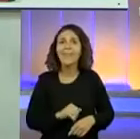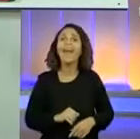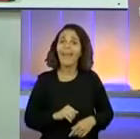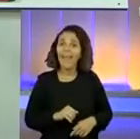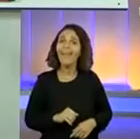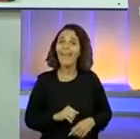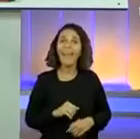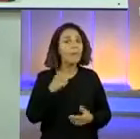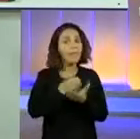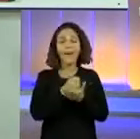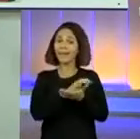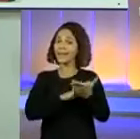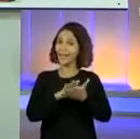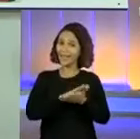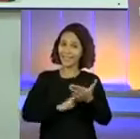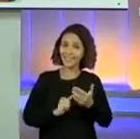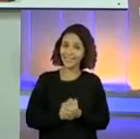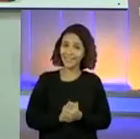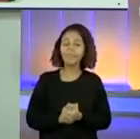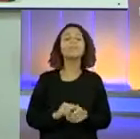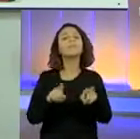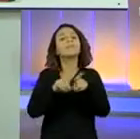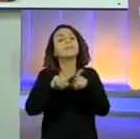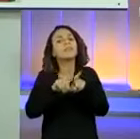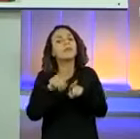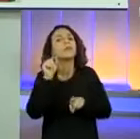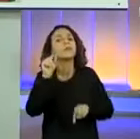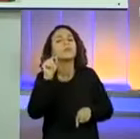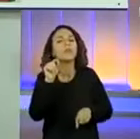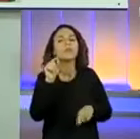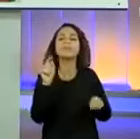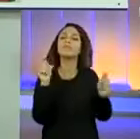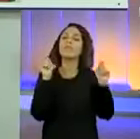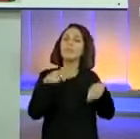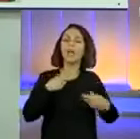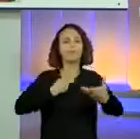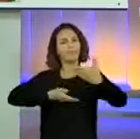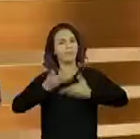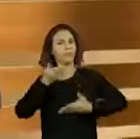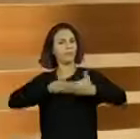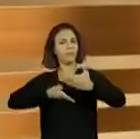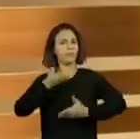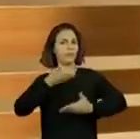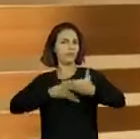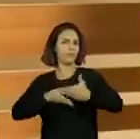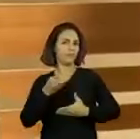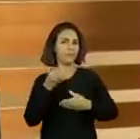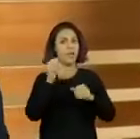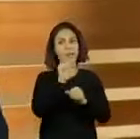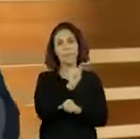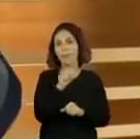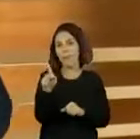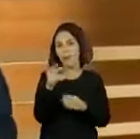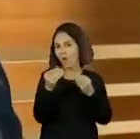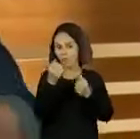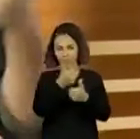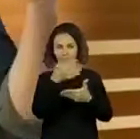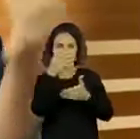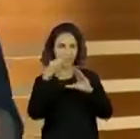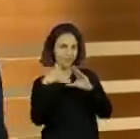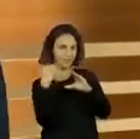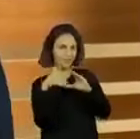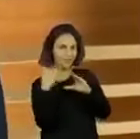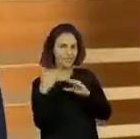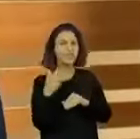tudo, como vocês já bem sabem, a gente tem a possibilidade de trocar uma ideia aqui. Vamos fazer a chamada, vamos ver quem são